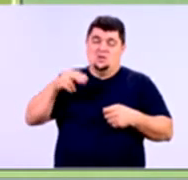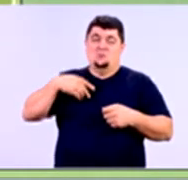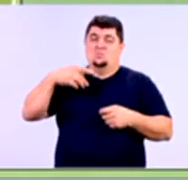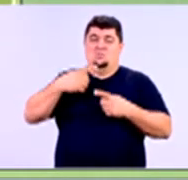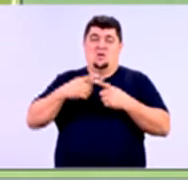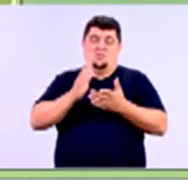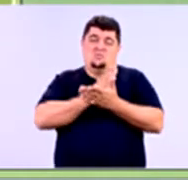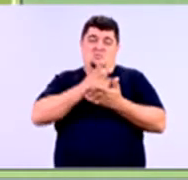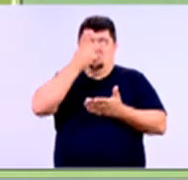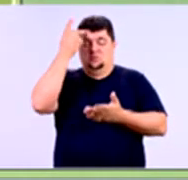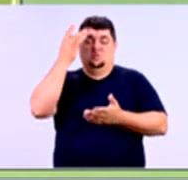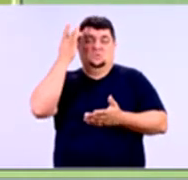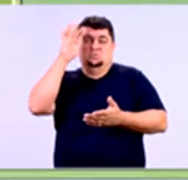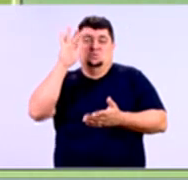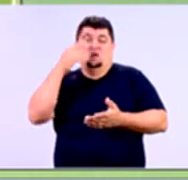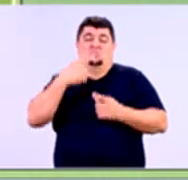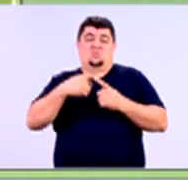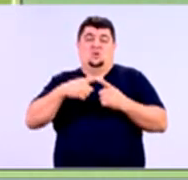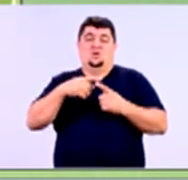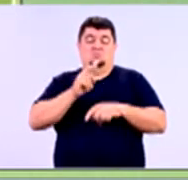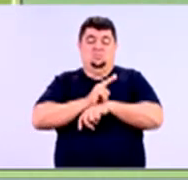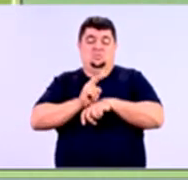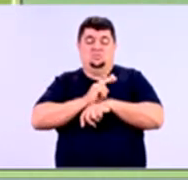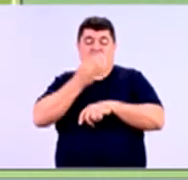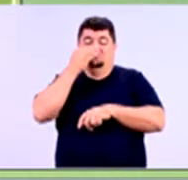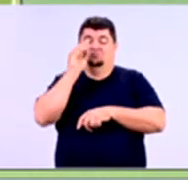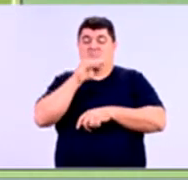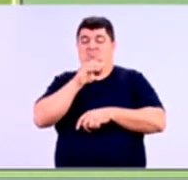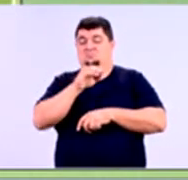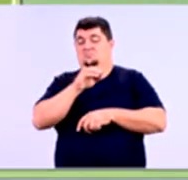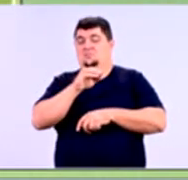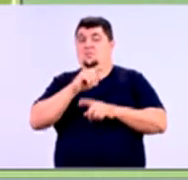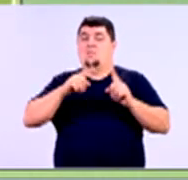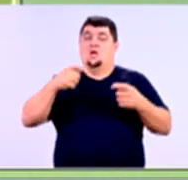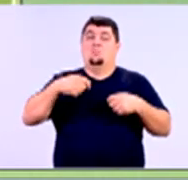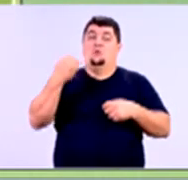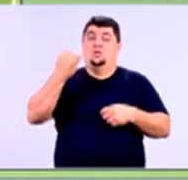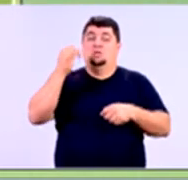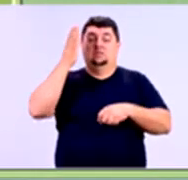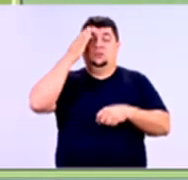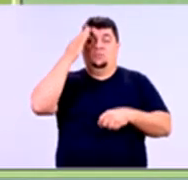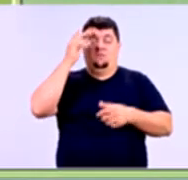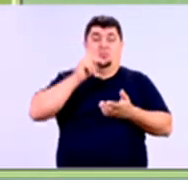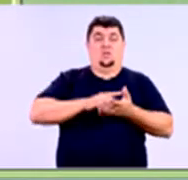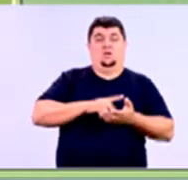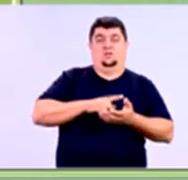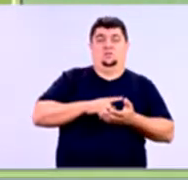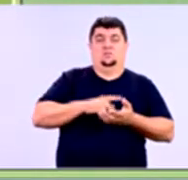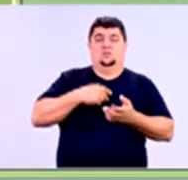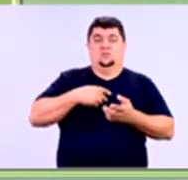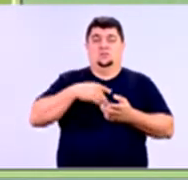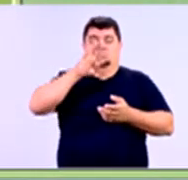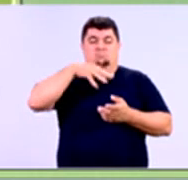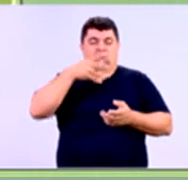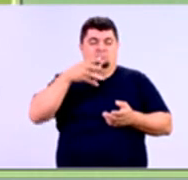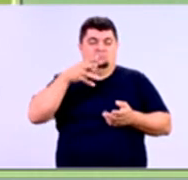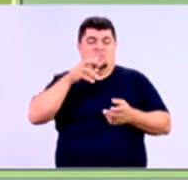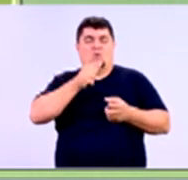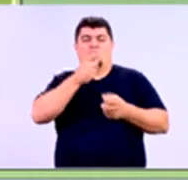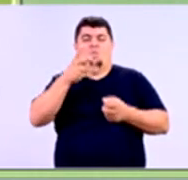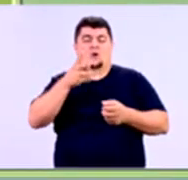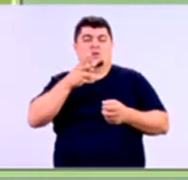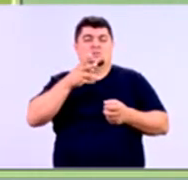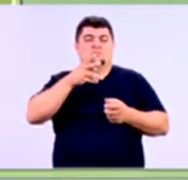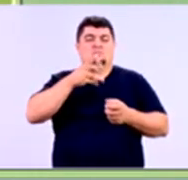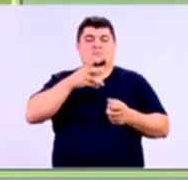calculo quantos por cento dos meus pagamentos estão em dia ou não. Não tenho ali uma planilha de controle de quando vencem as parcelas que eu